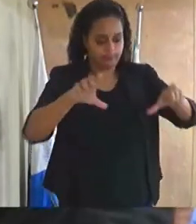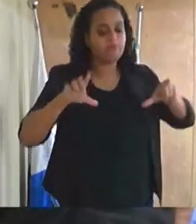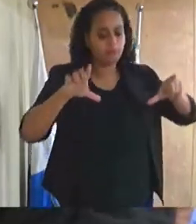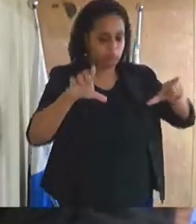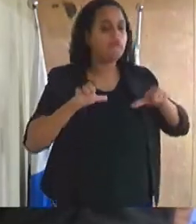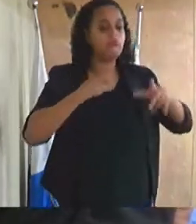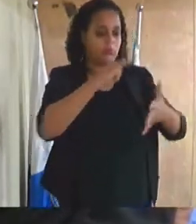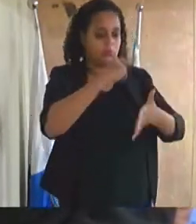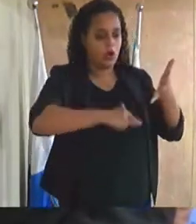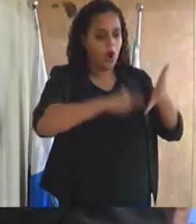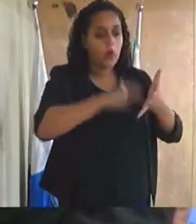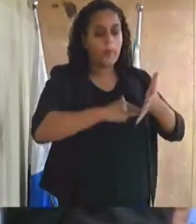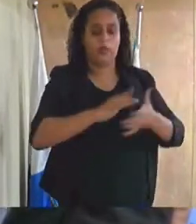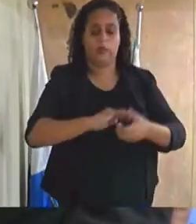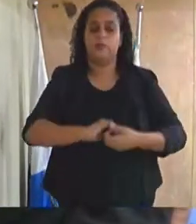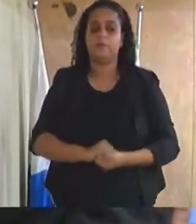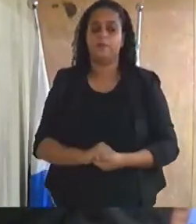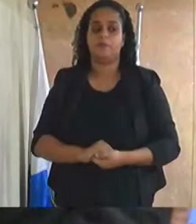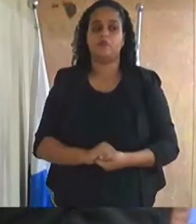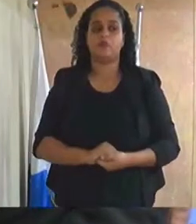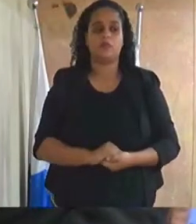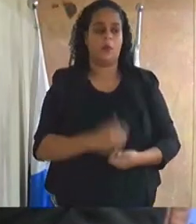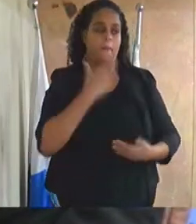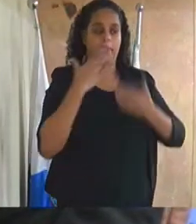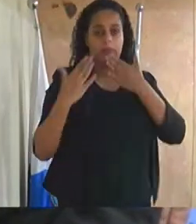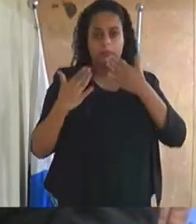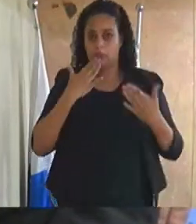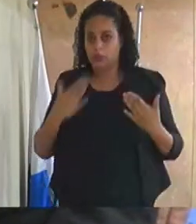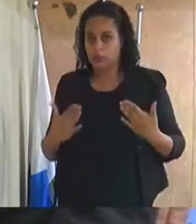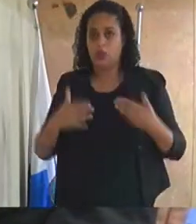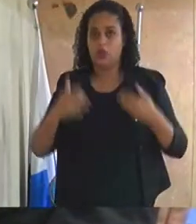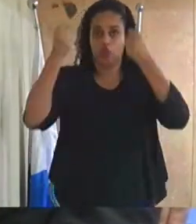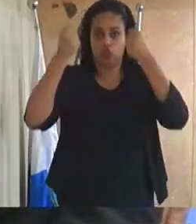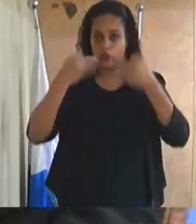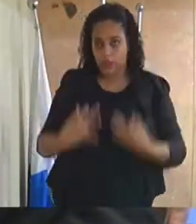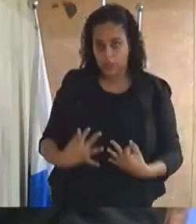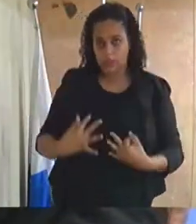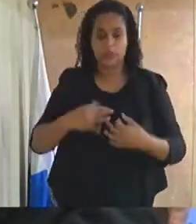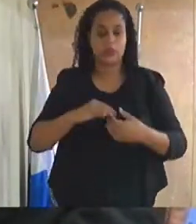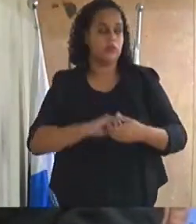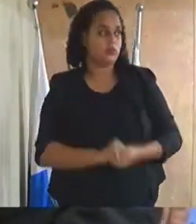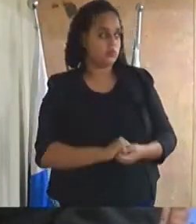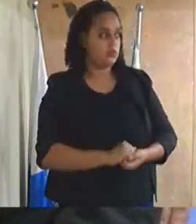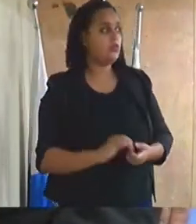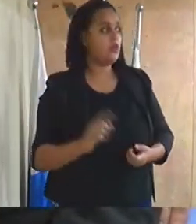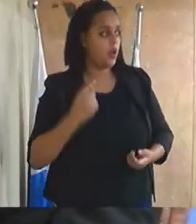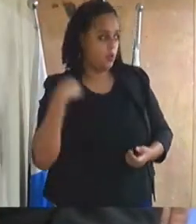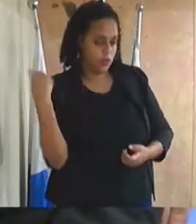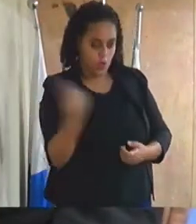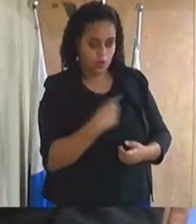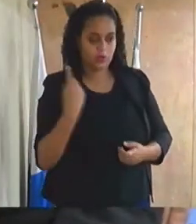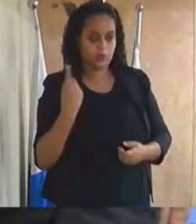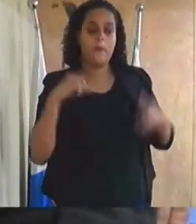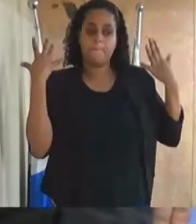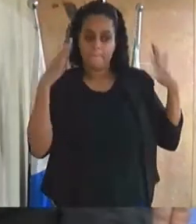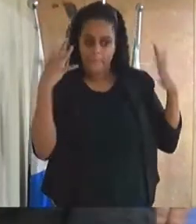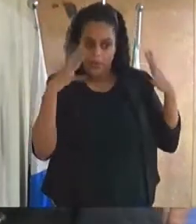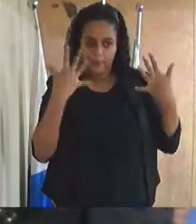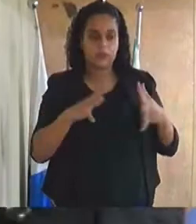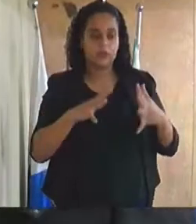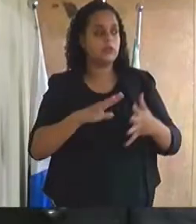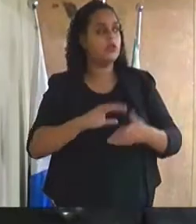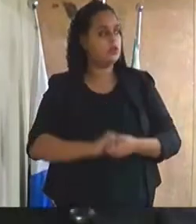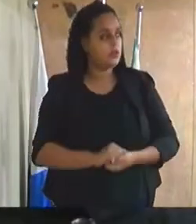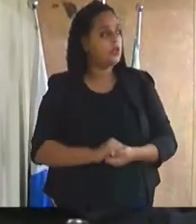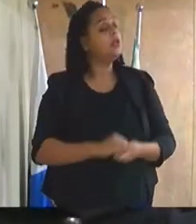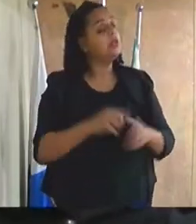comissão pedindo esclarecimento foi muito atuante então quero parabenizar e vossas excelências